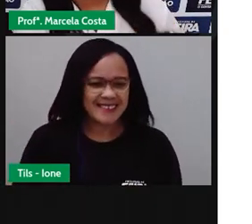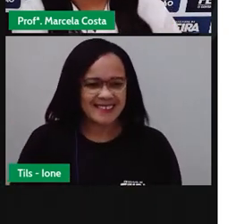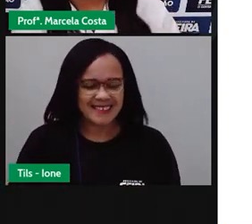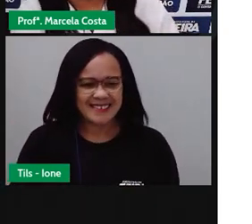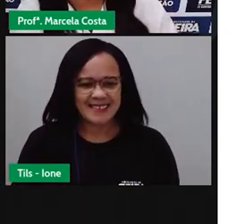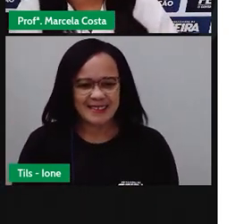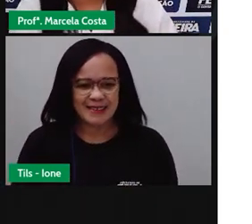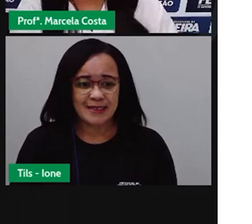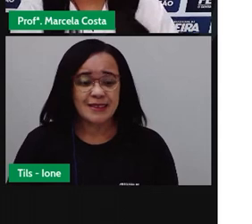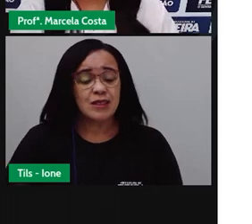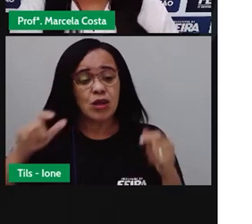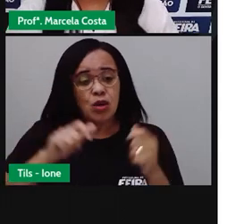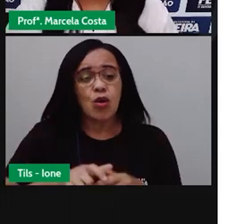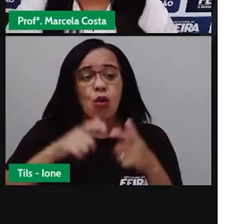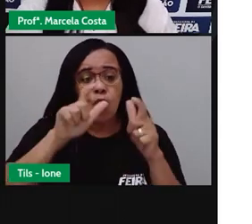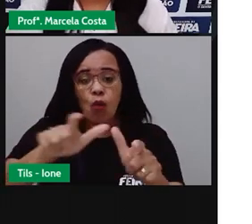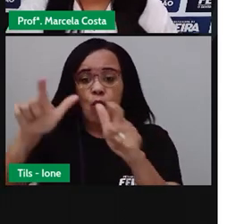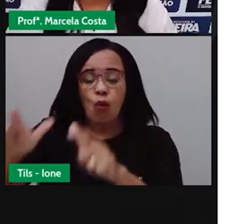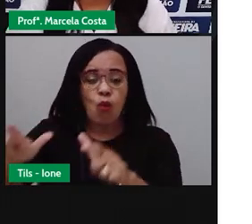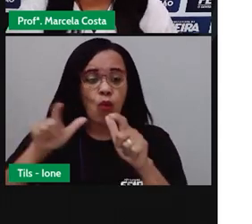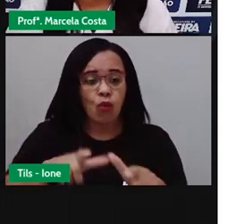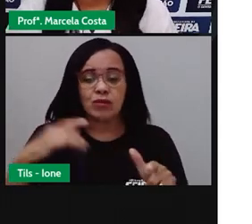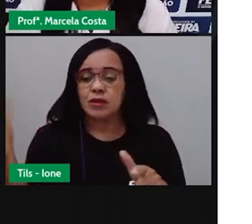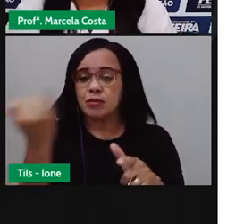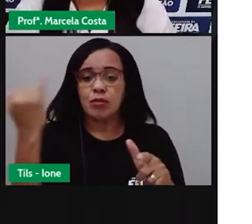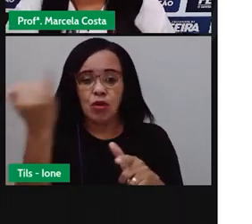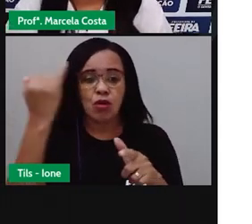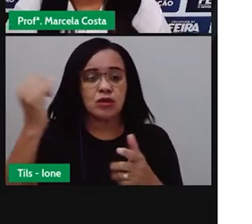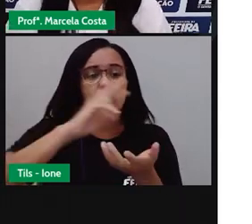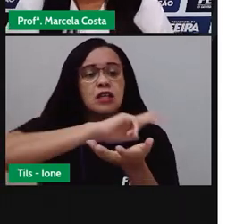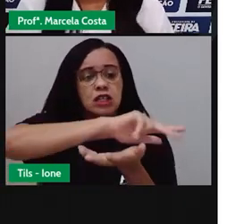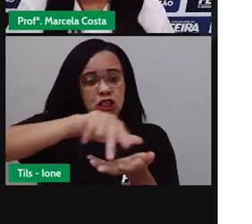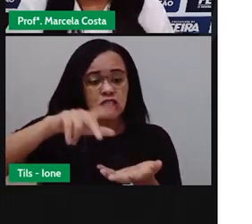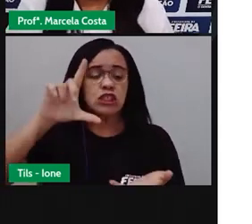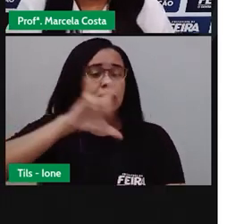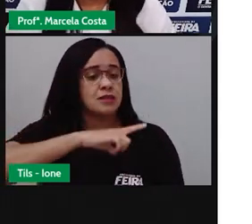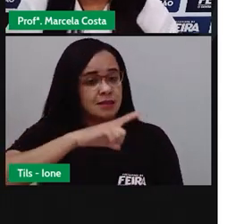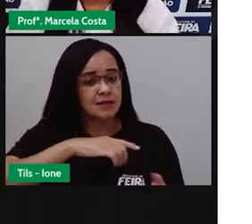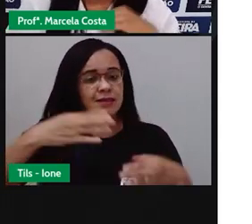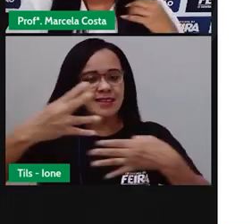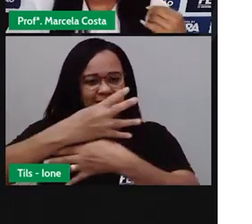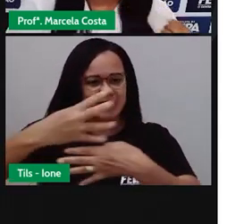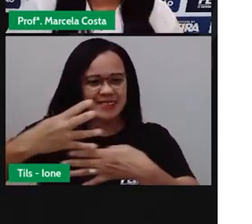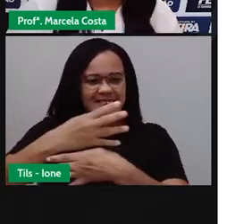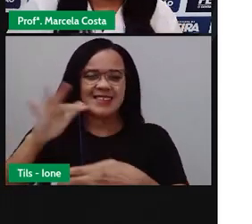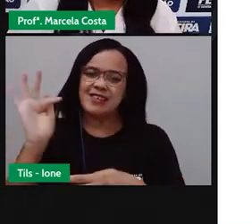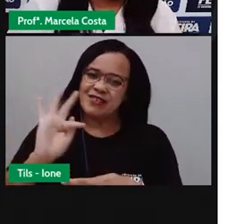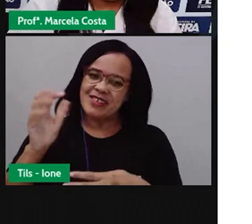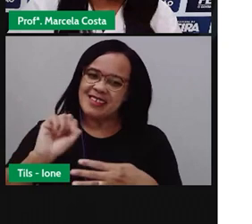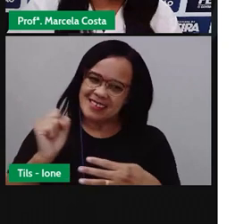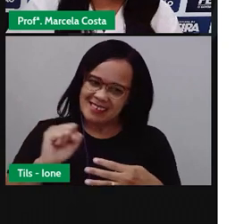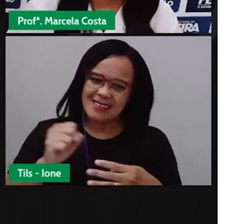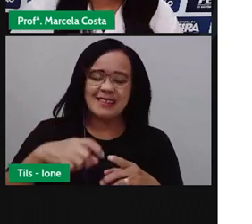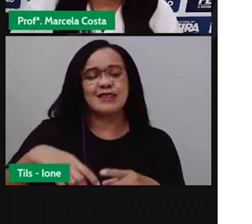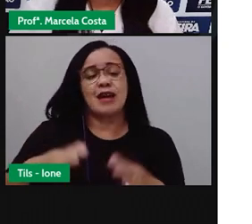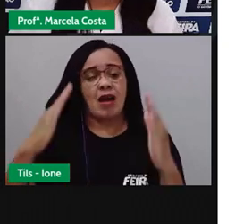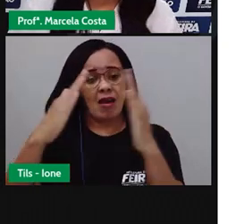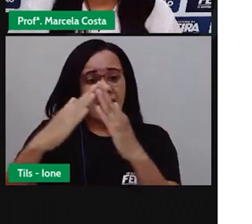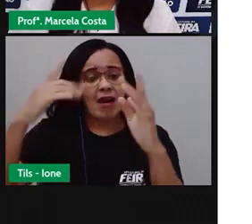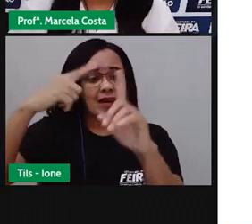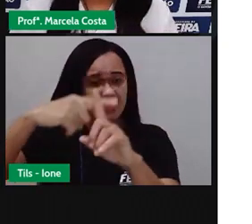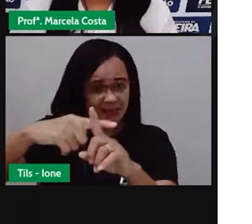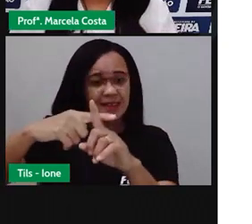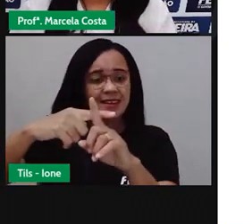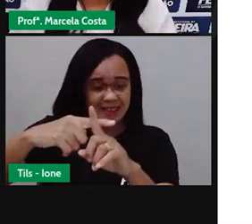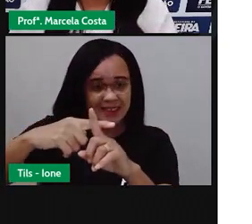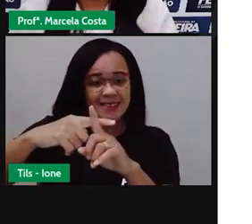alguns outros lugares que também são importantes aqui na nossa cidade, que é a Igreja Senhor dos Passos, fica ali